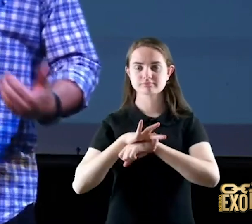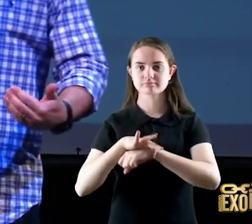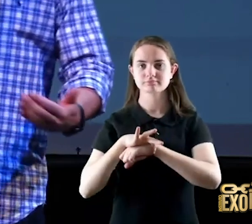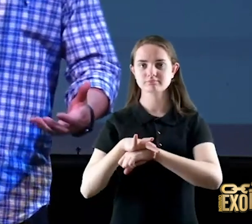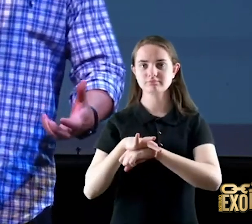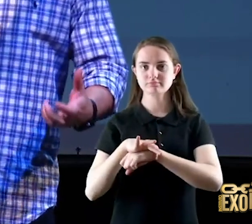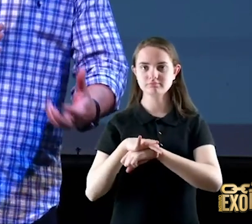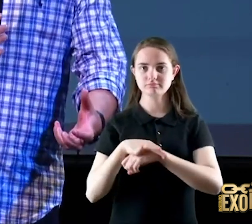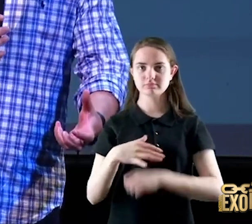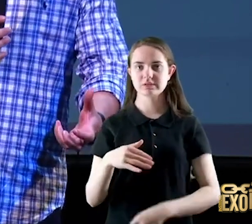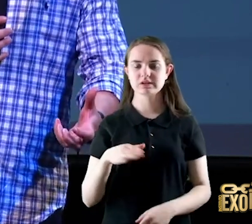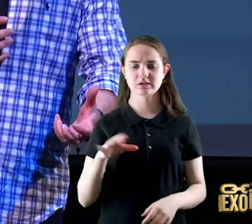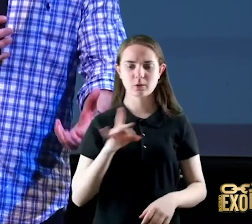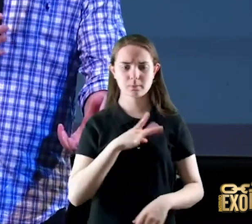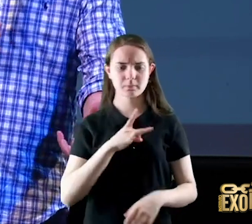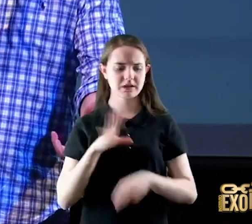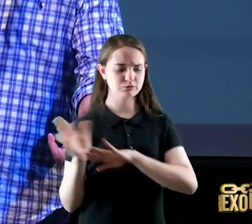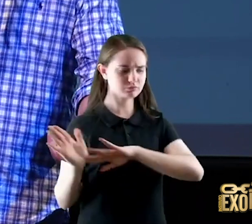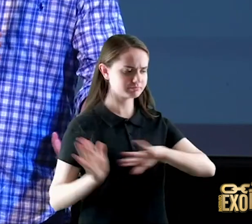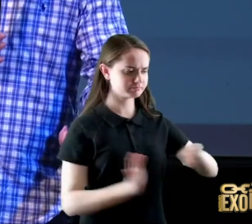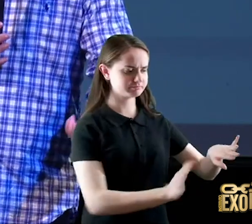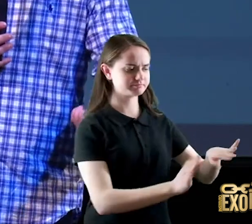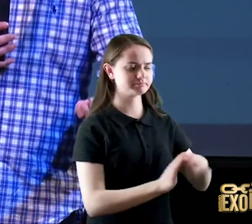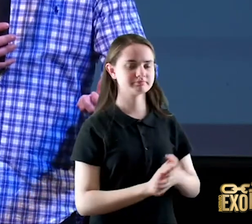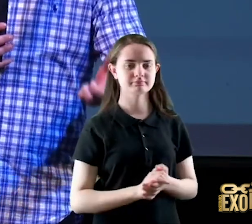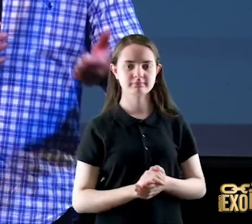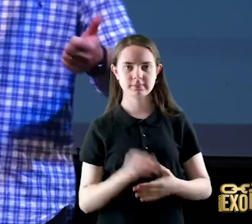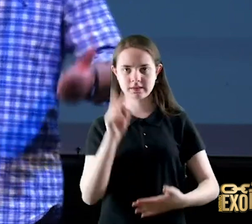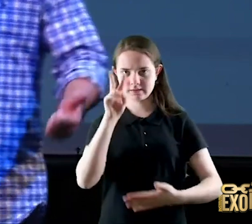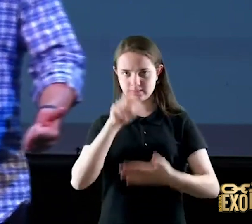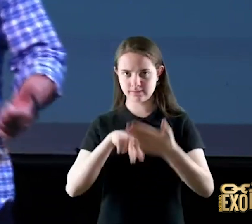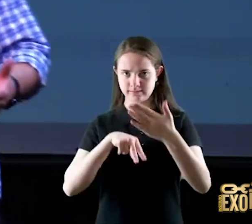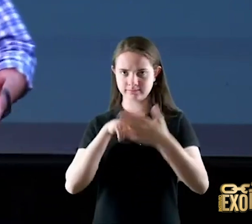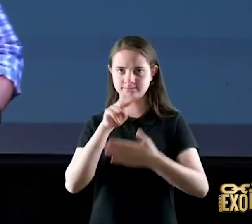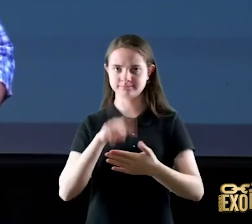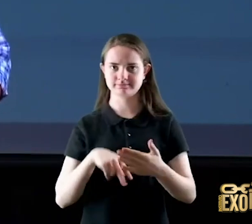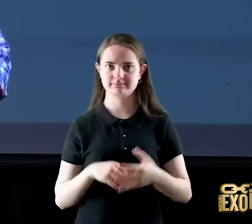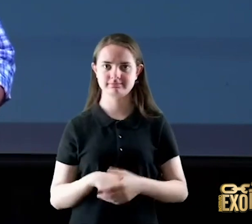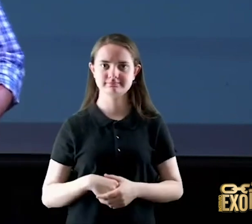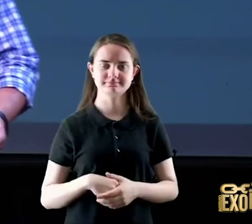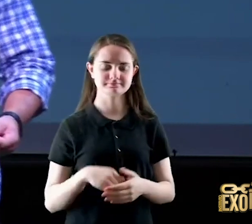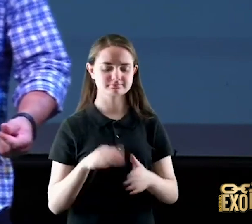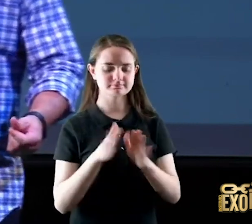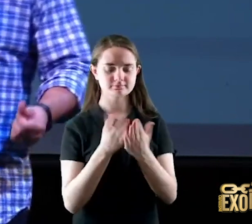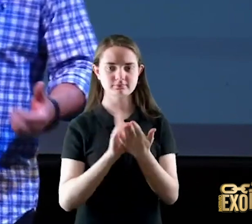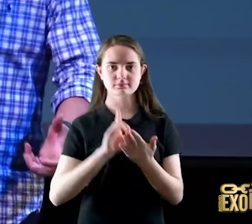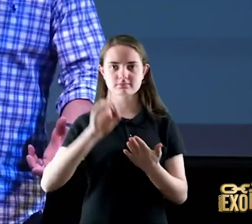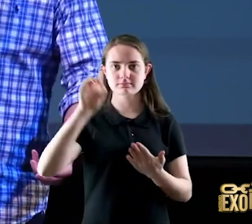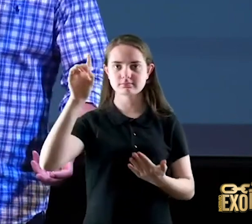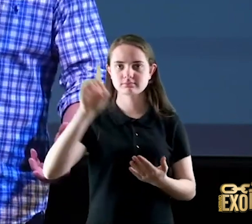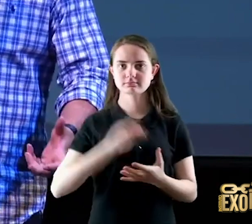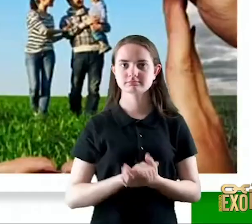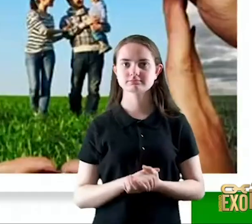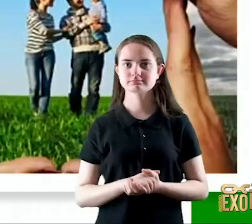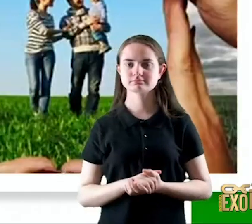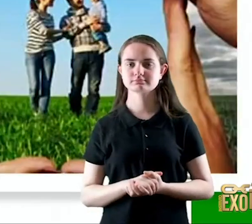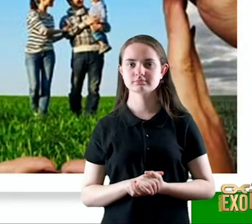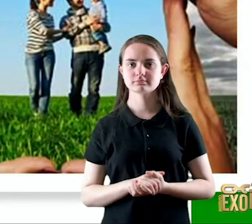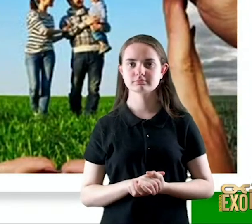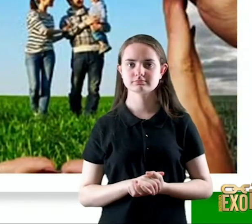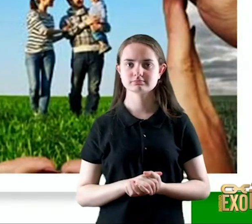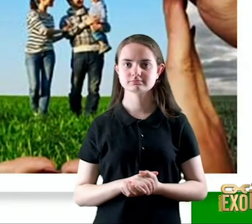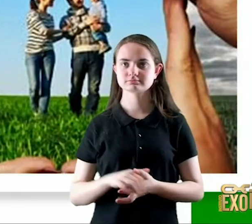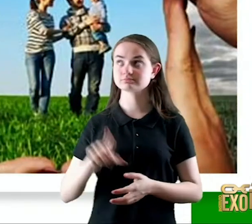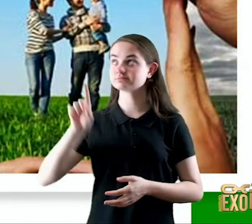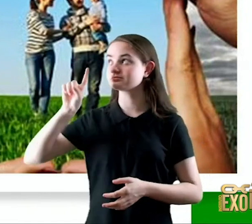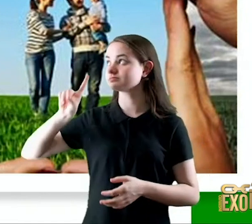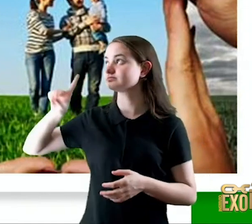que tira o meu medo tira o teu medo na própria palavra de Deus eu ponho as minhas palavras na tua boca e